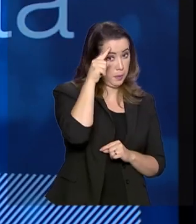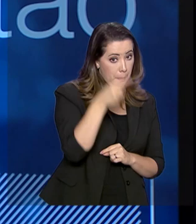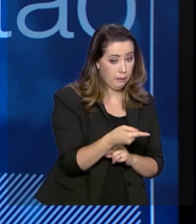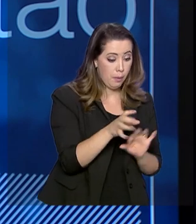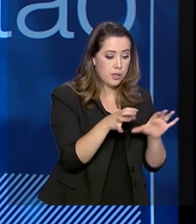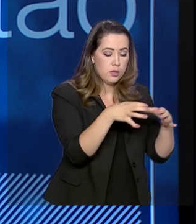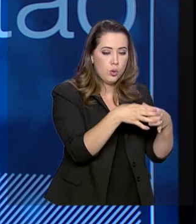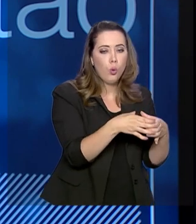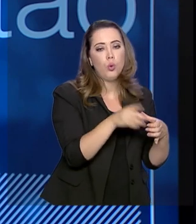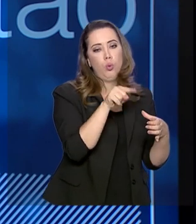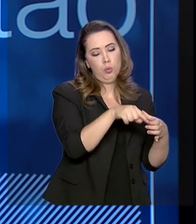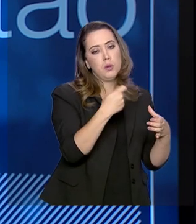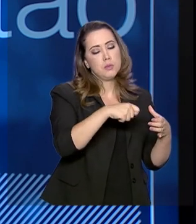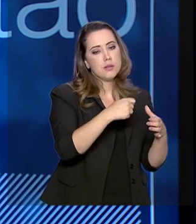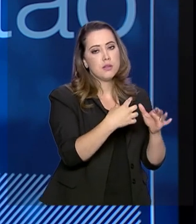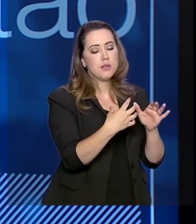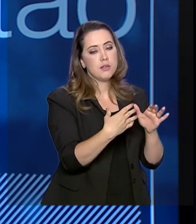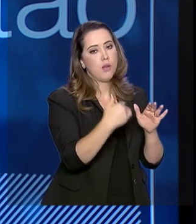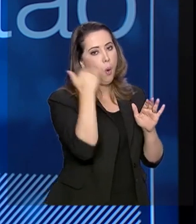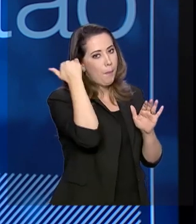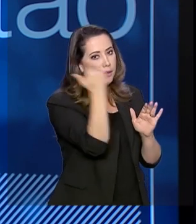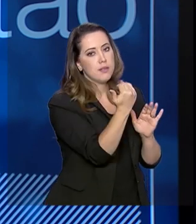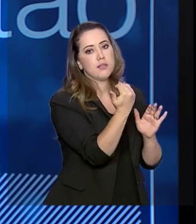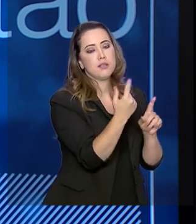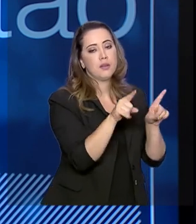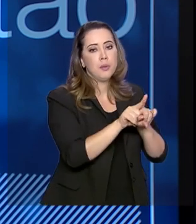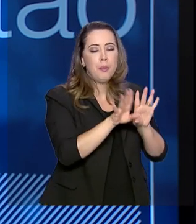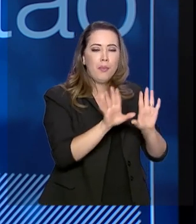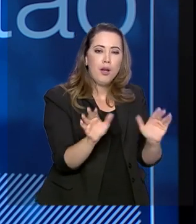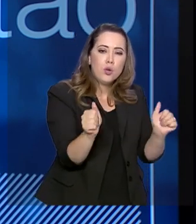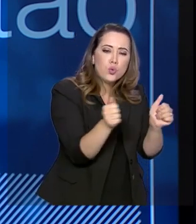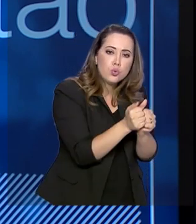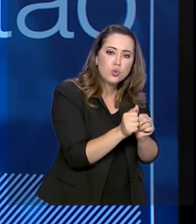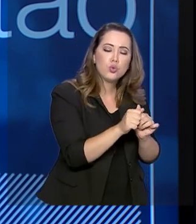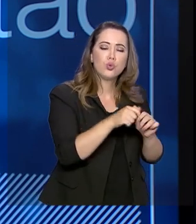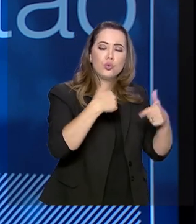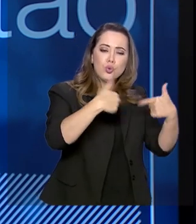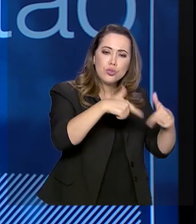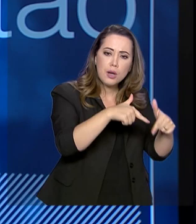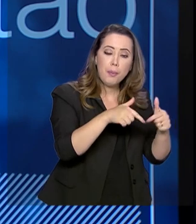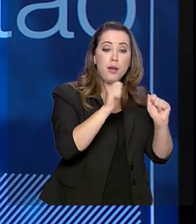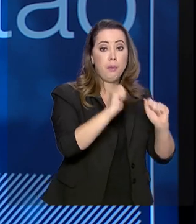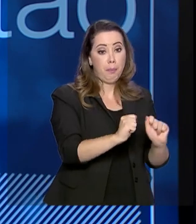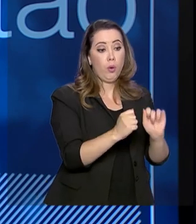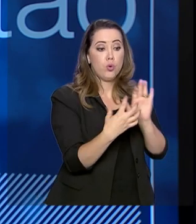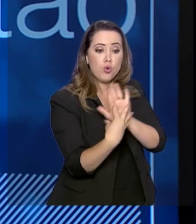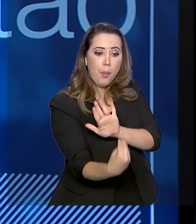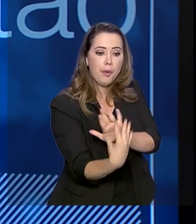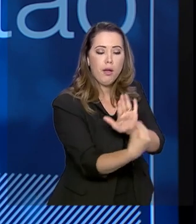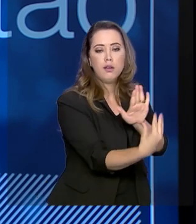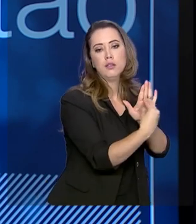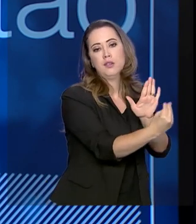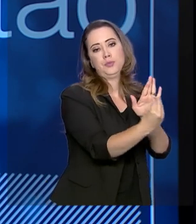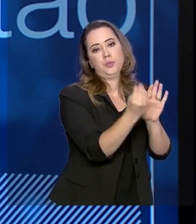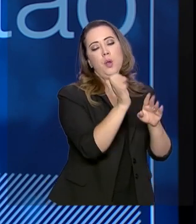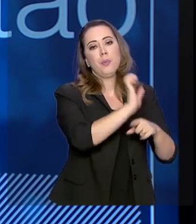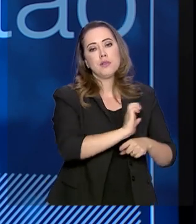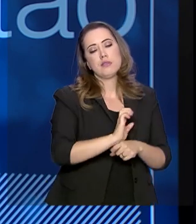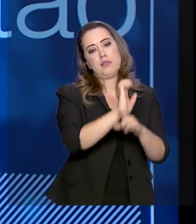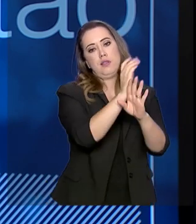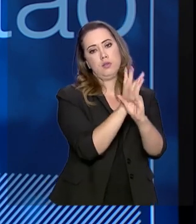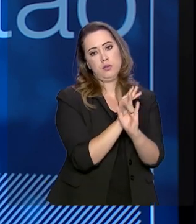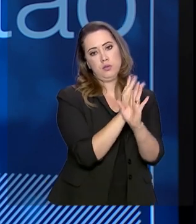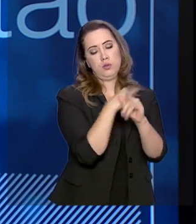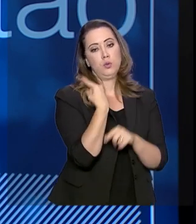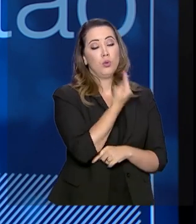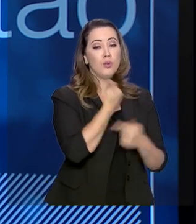obrigatório. Mas nós temos um conjunto de boas práticas que podem ser replicados também por estados e municípios. E